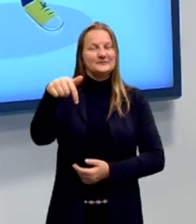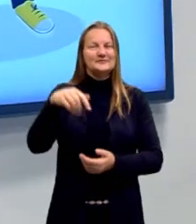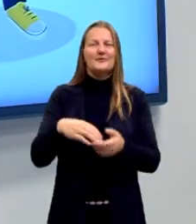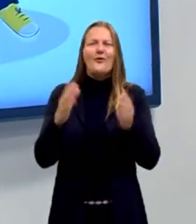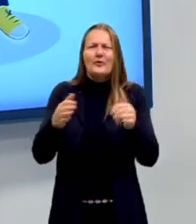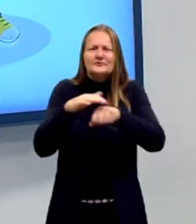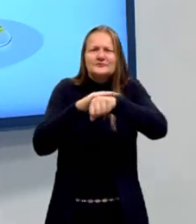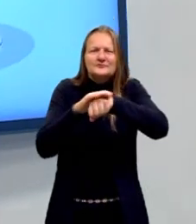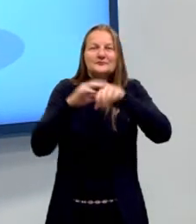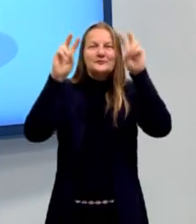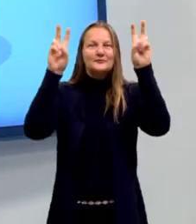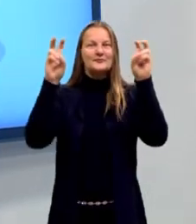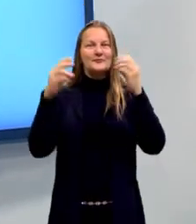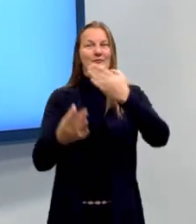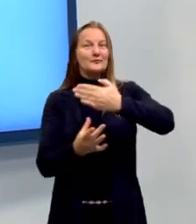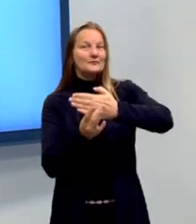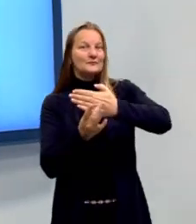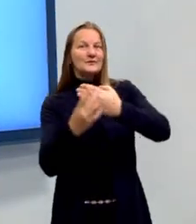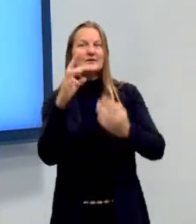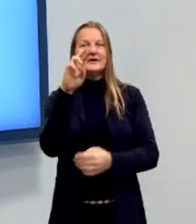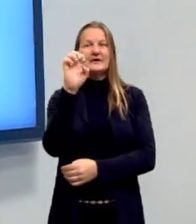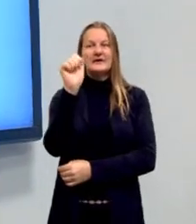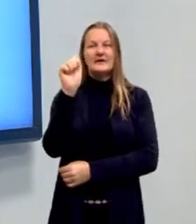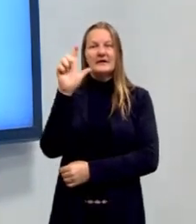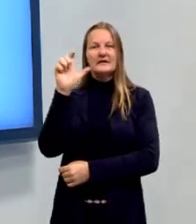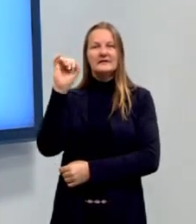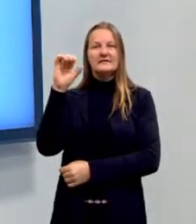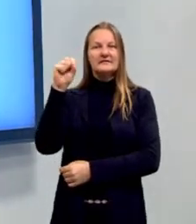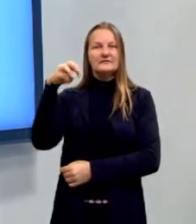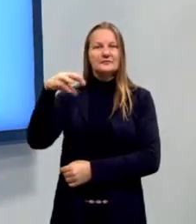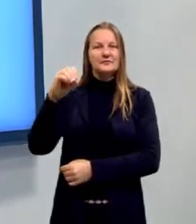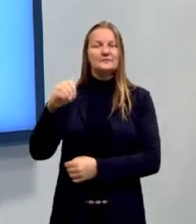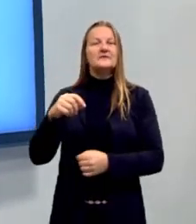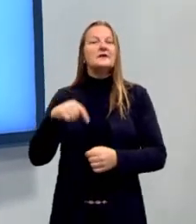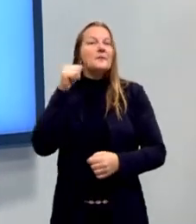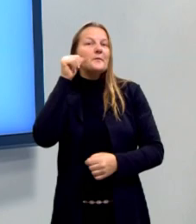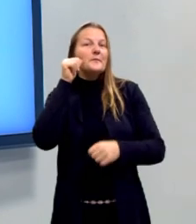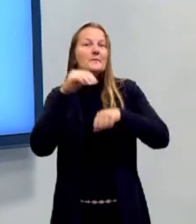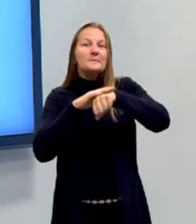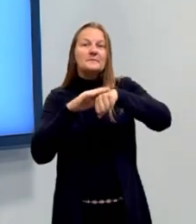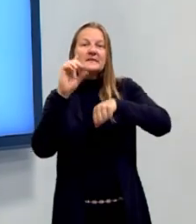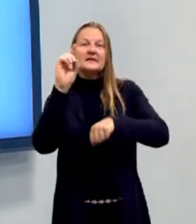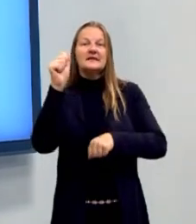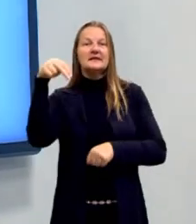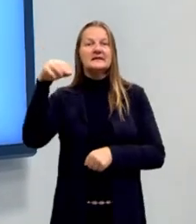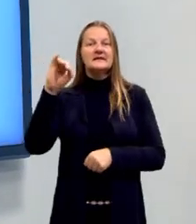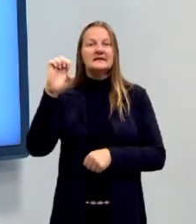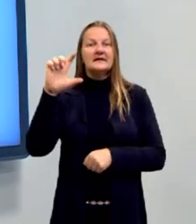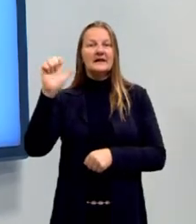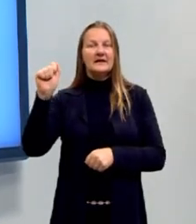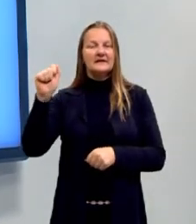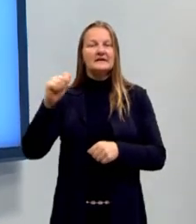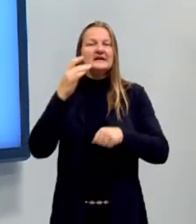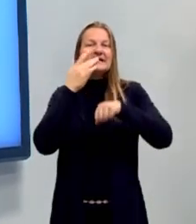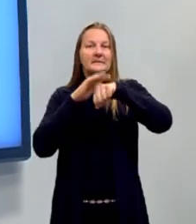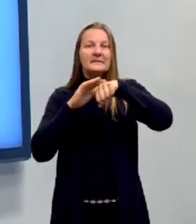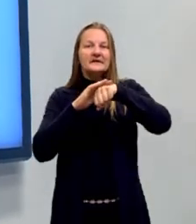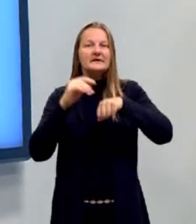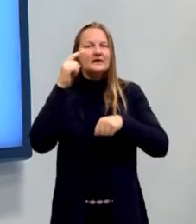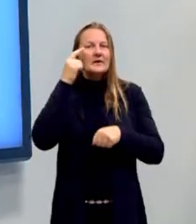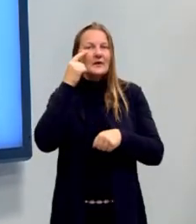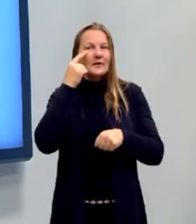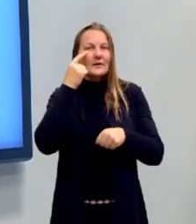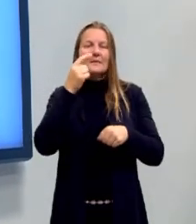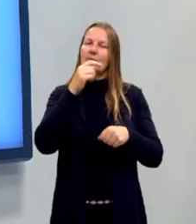Vamos falar hoje sobre o realismo. Eu sou a professora Daniela, sou uma mulher de estatura mediana, cabelos e olhos